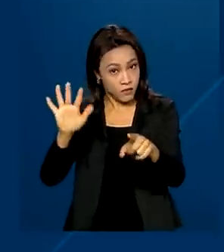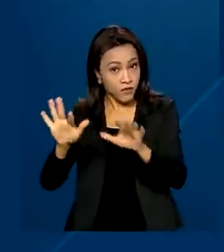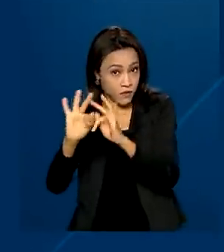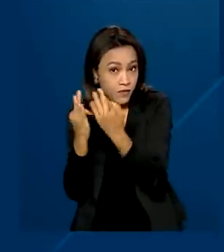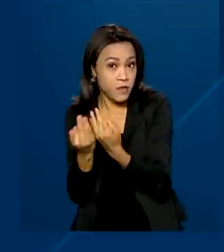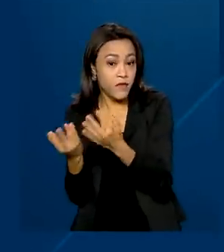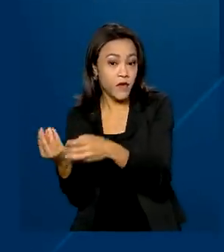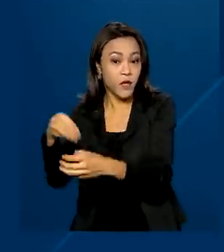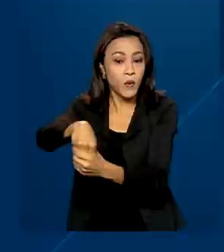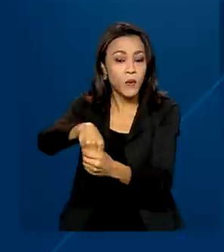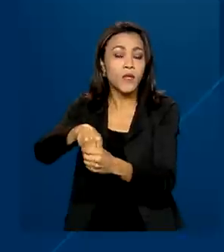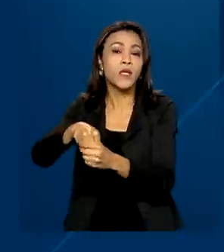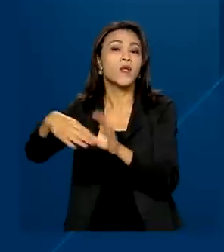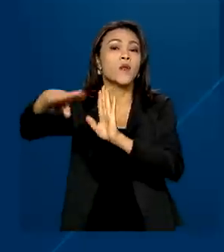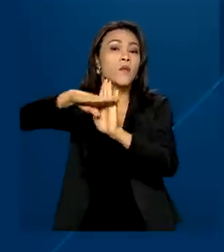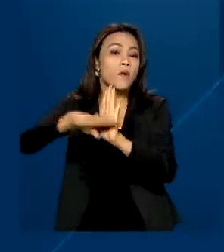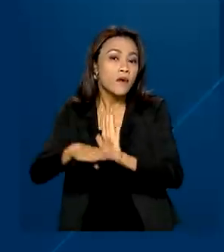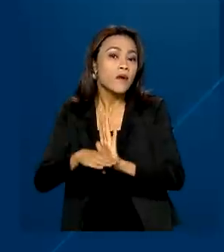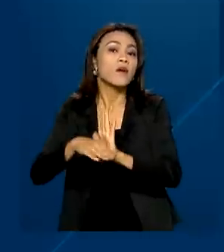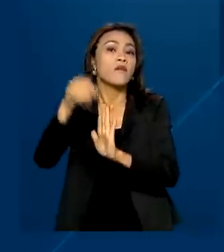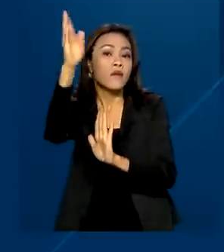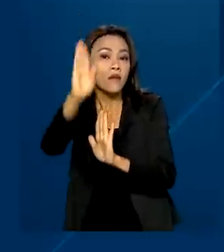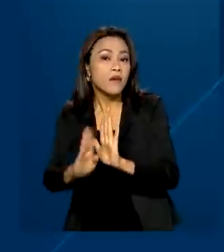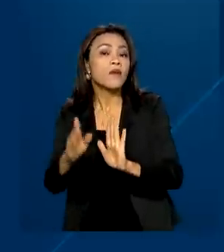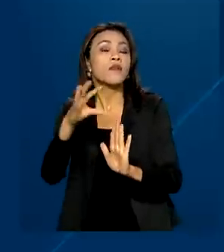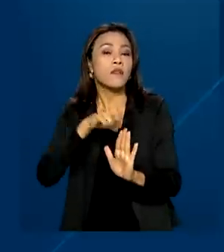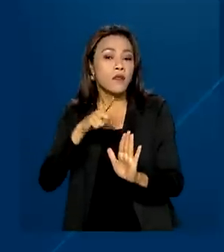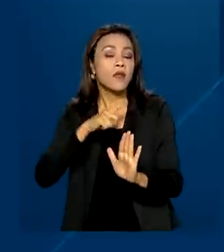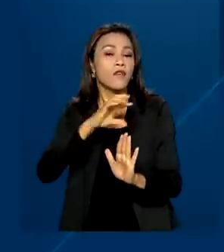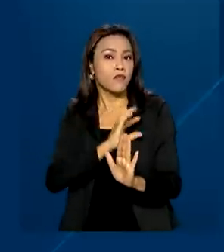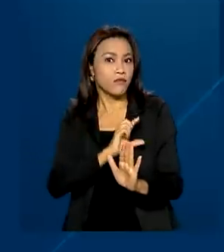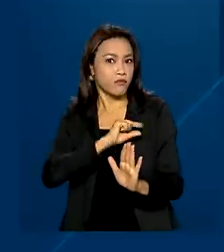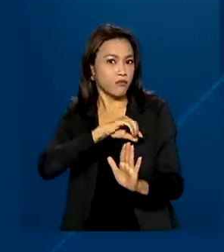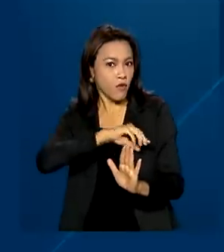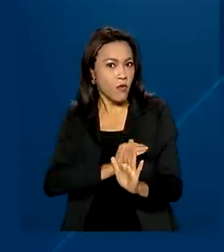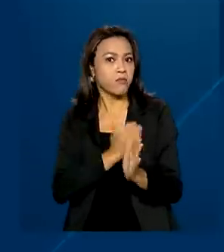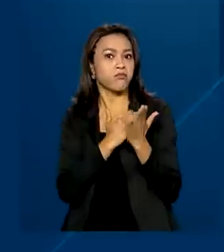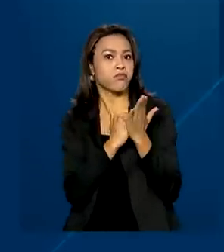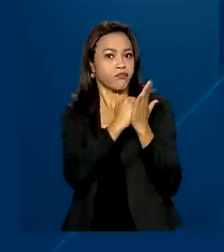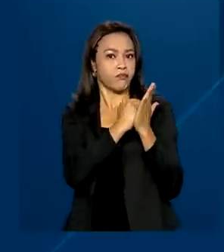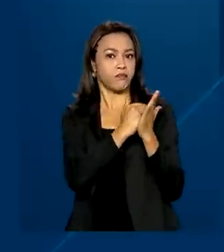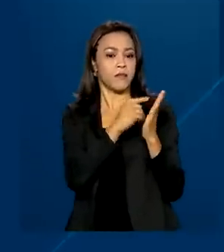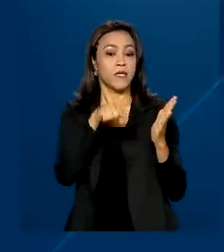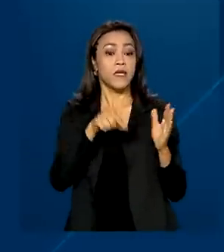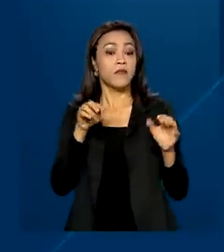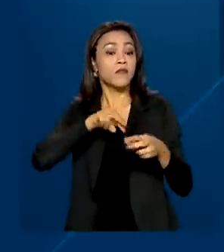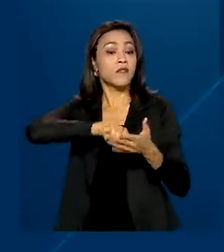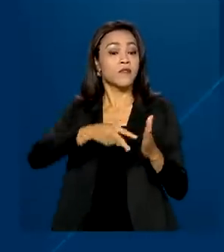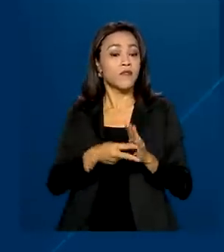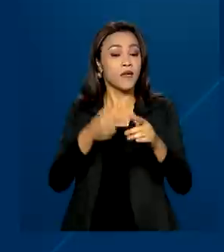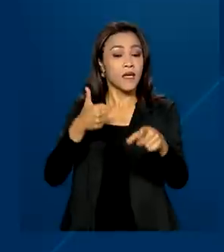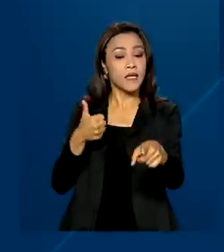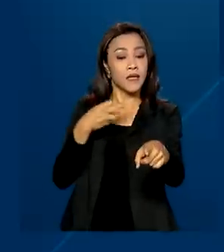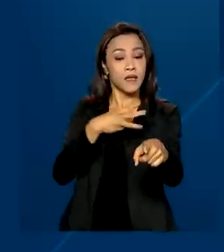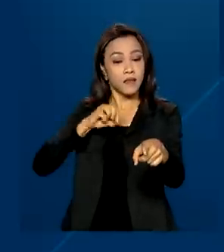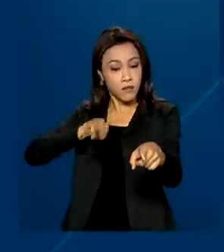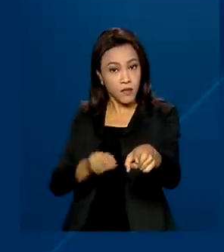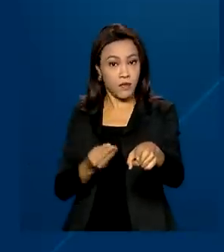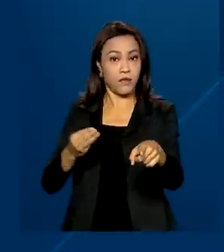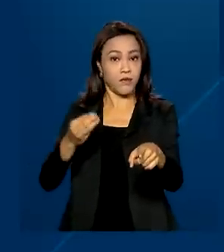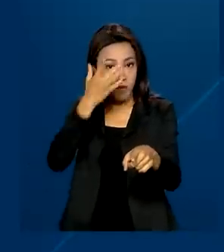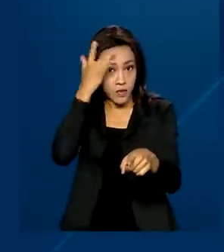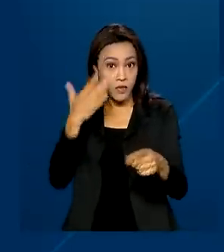Auxílio Brasil e tiveram acesso a uma renda maior. Isso representa 13 milhões de pessoas. E com o